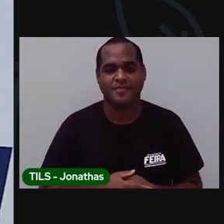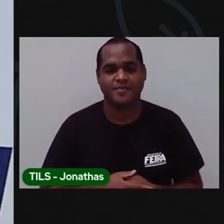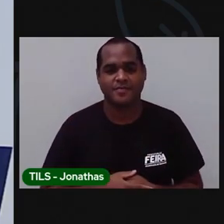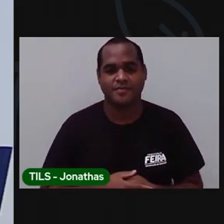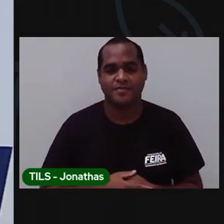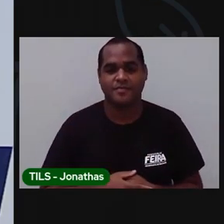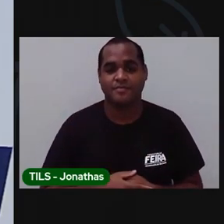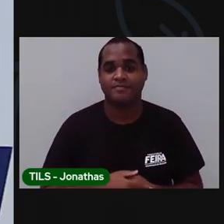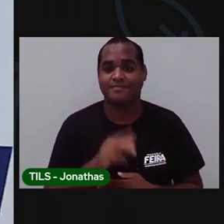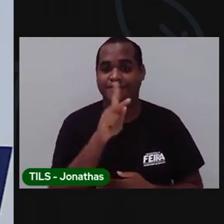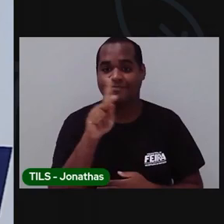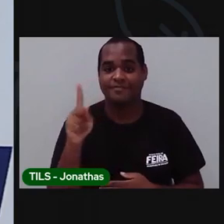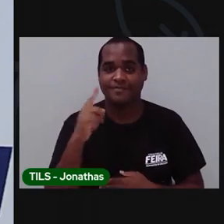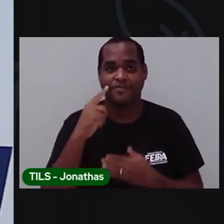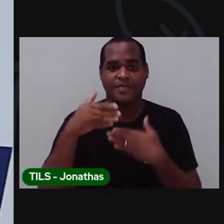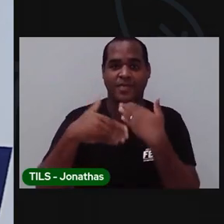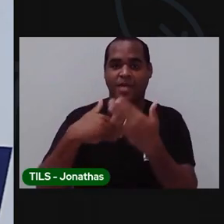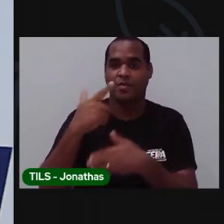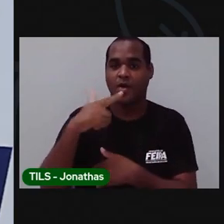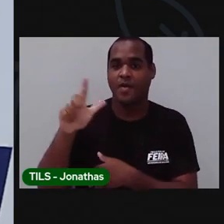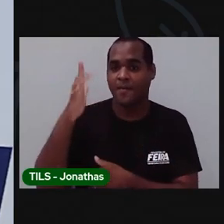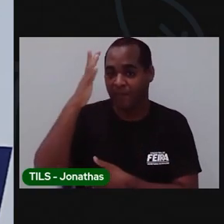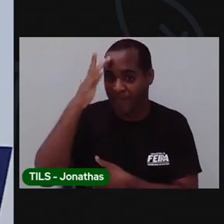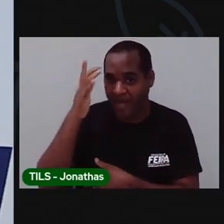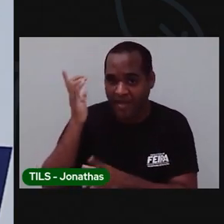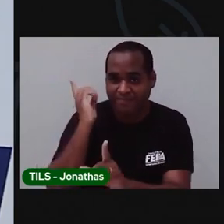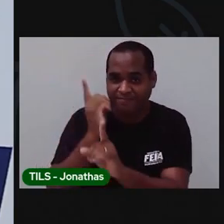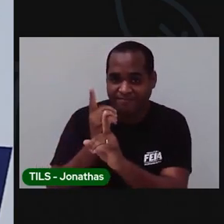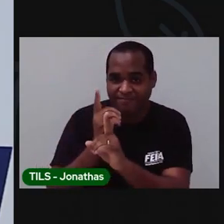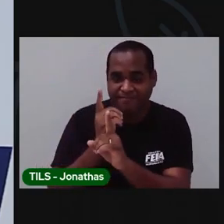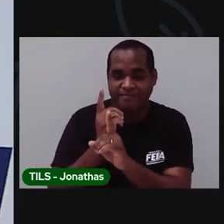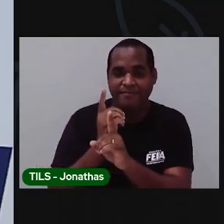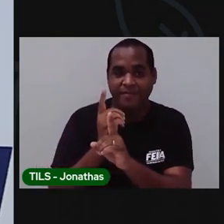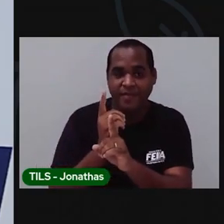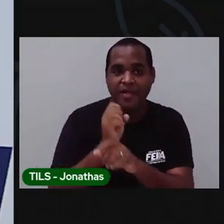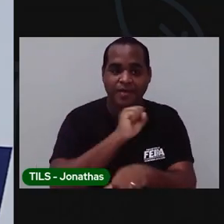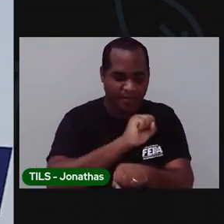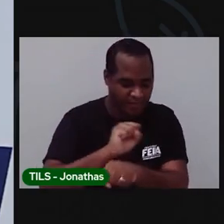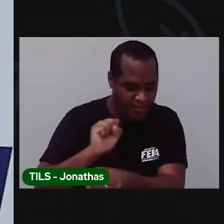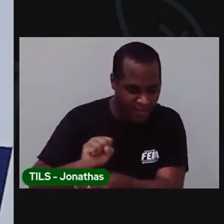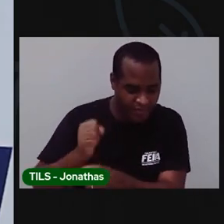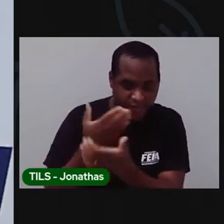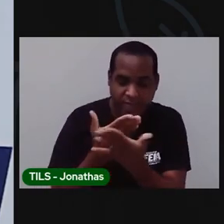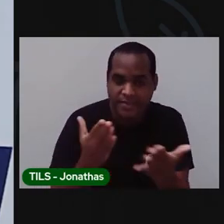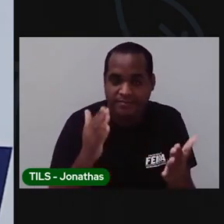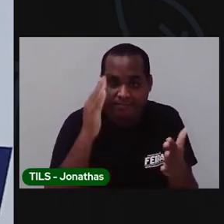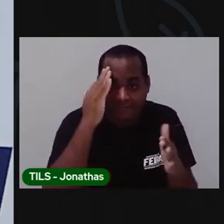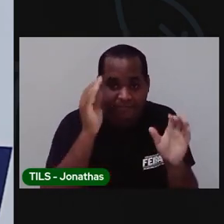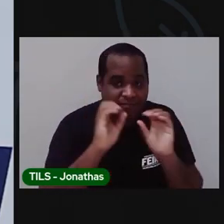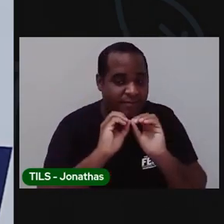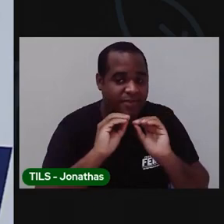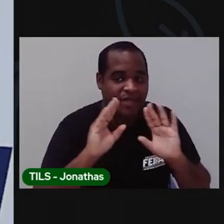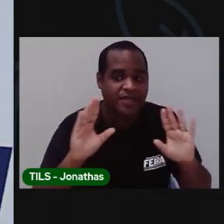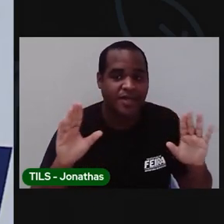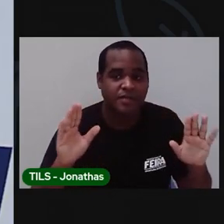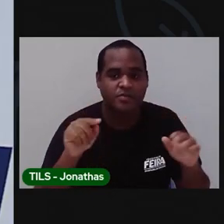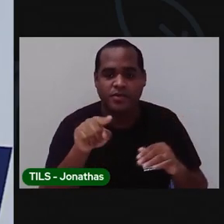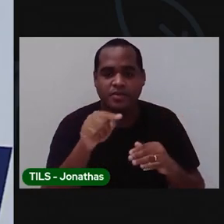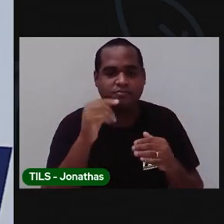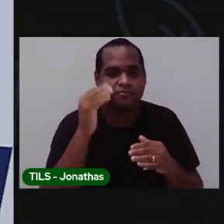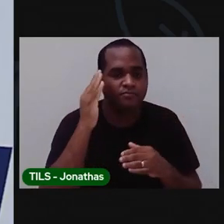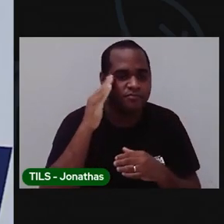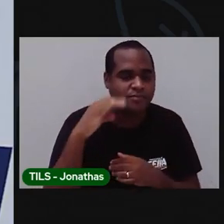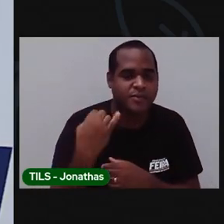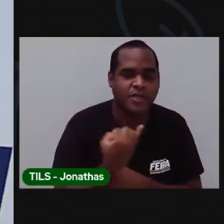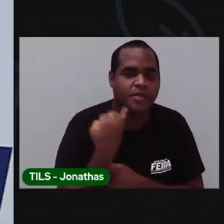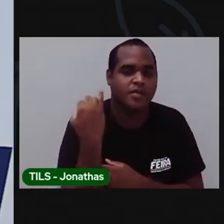A Pro espera você aqui amanhã no canal. E eu espero que você tenha entendido. A importância